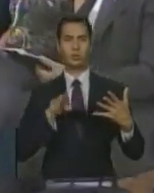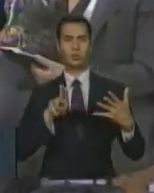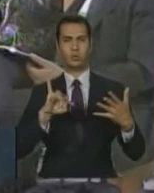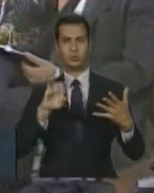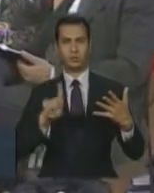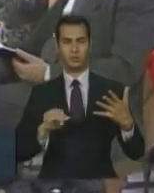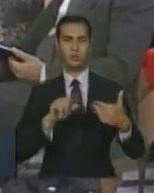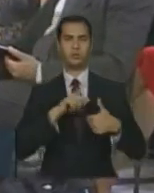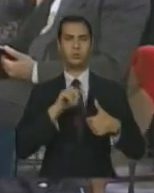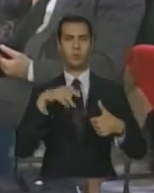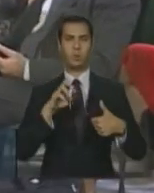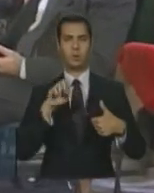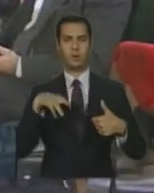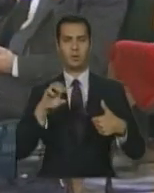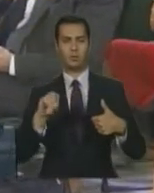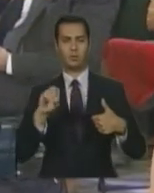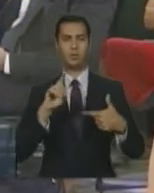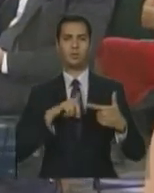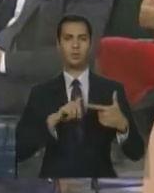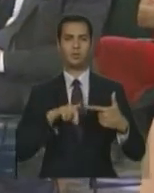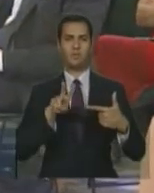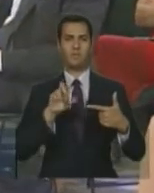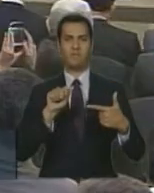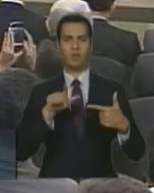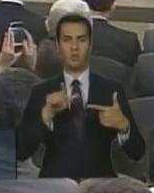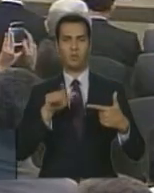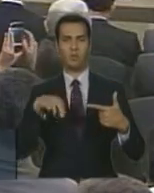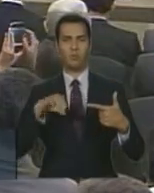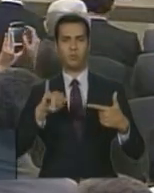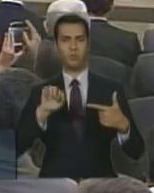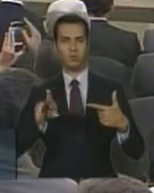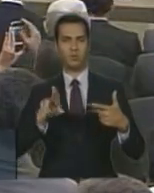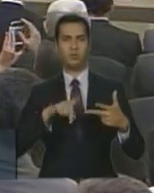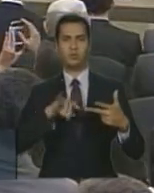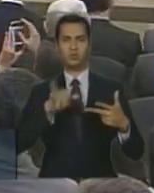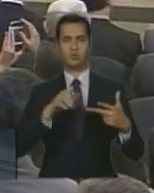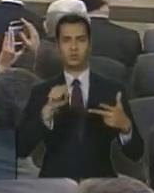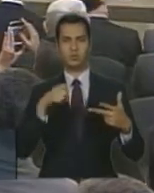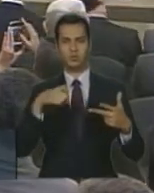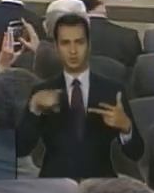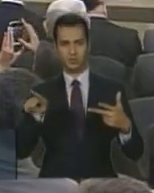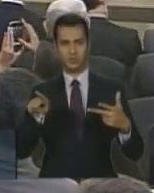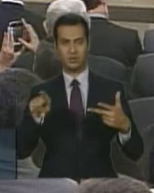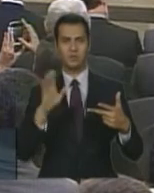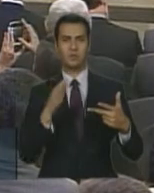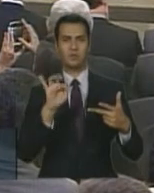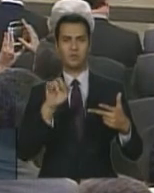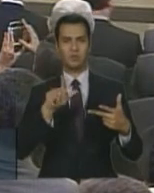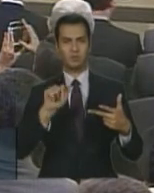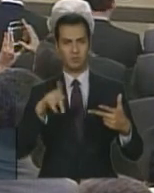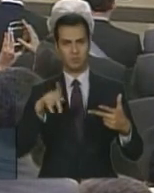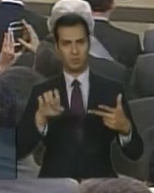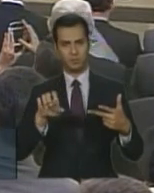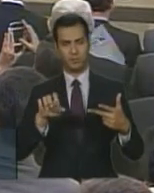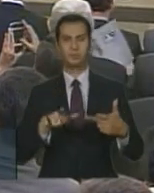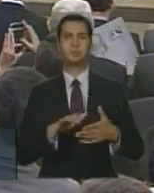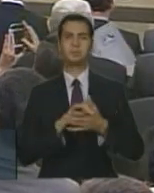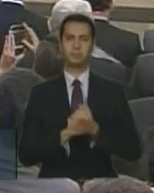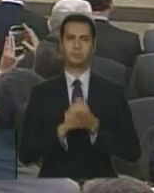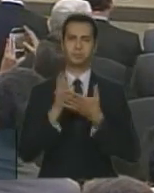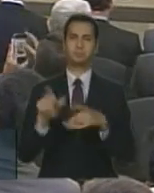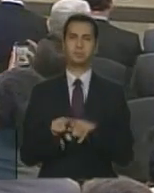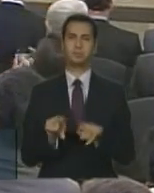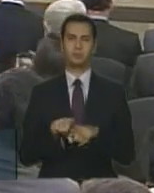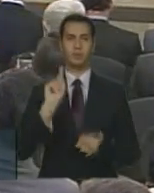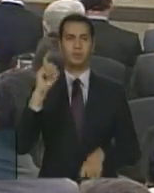Couto Romana Remor Valmir Assunção e José Felipe Queria cumprimentar o ex